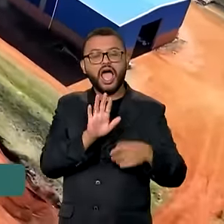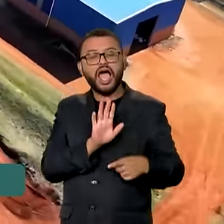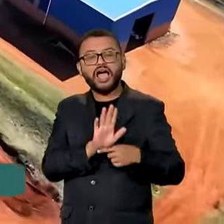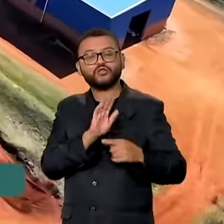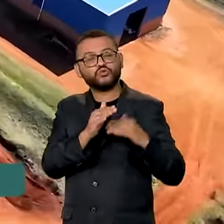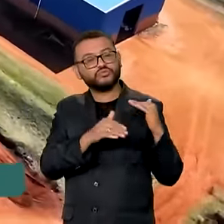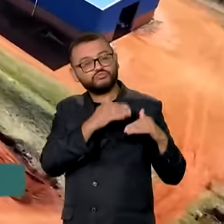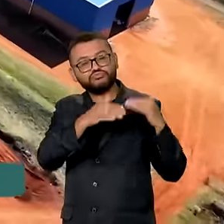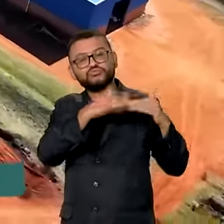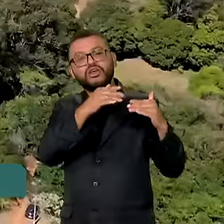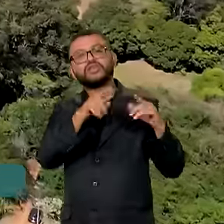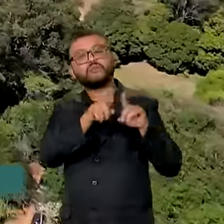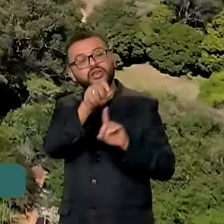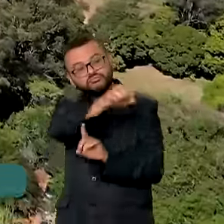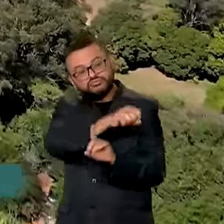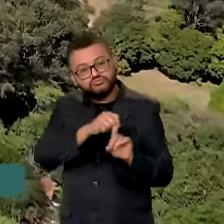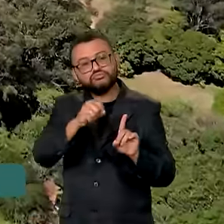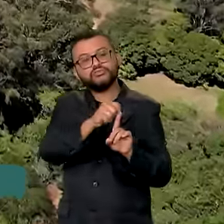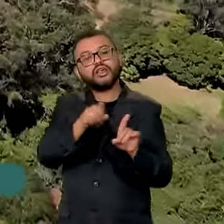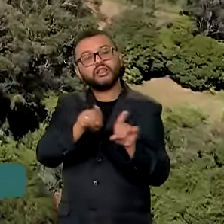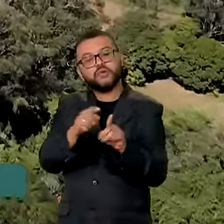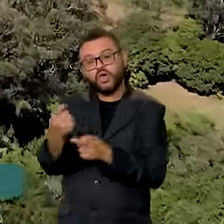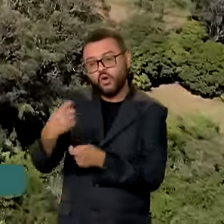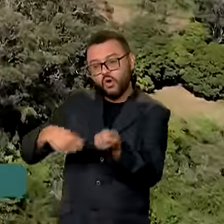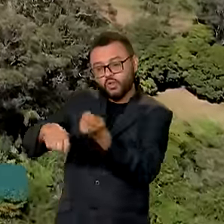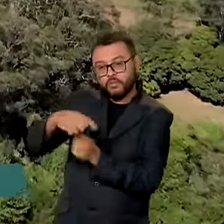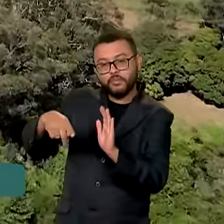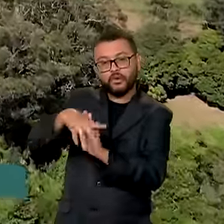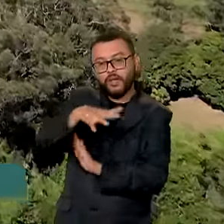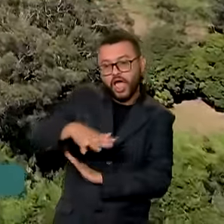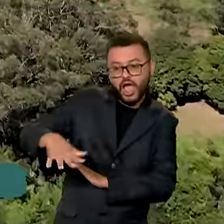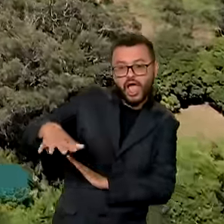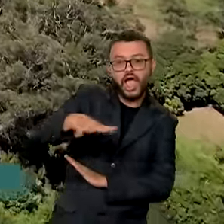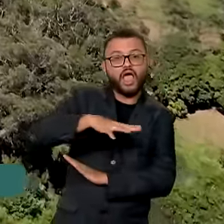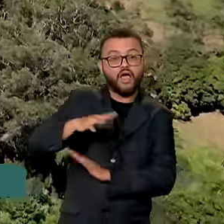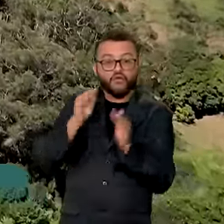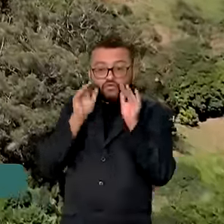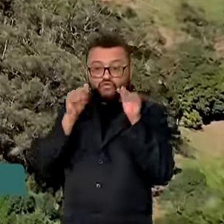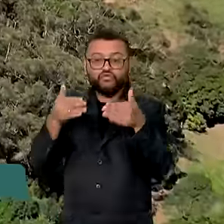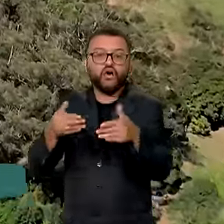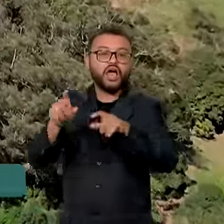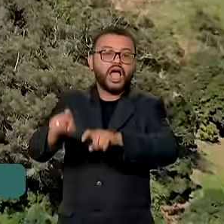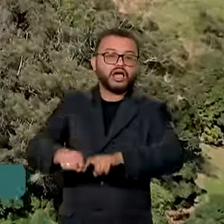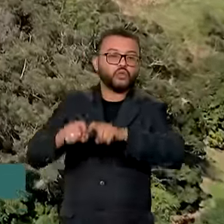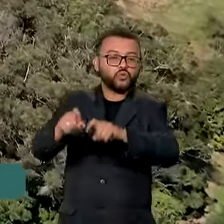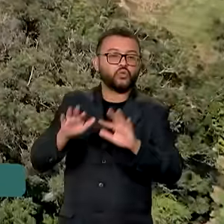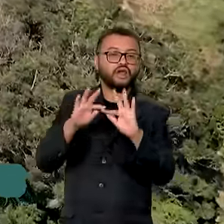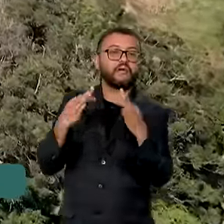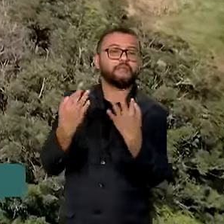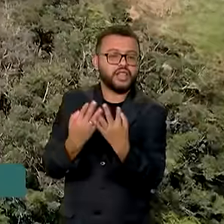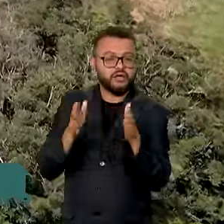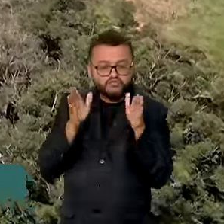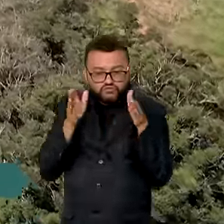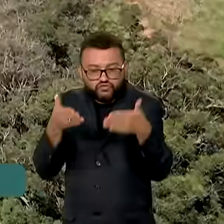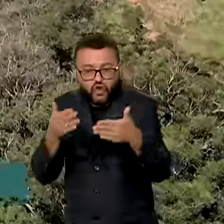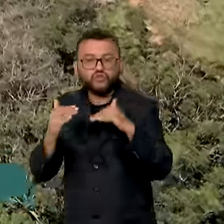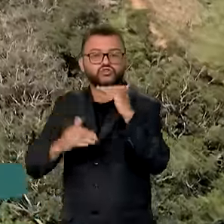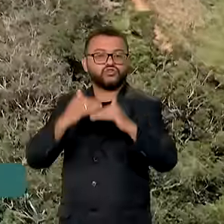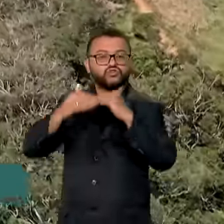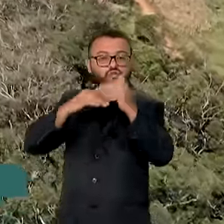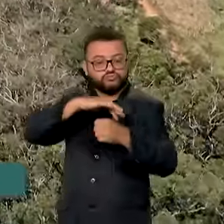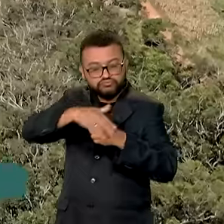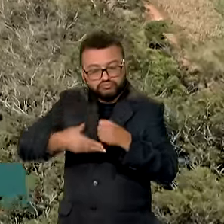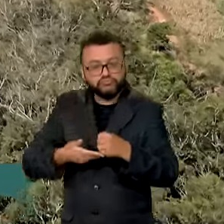desenvolvimento social e econômico da região, com foco em agricultura familiar, desenvolvimento